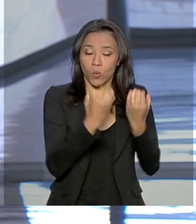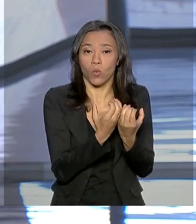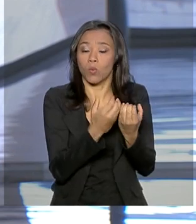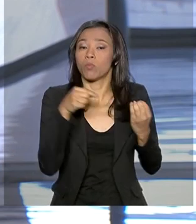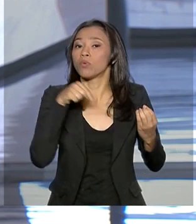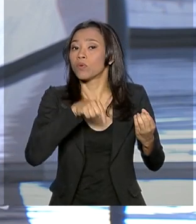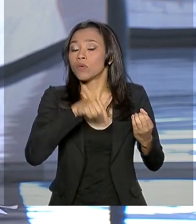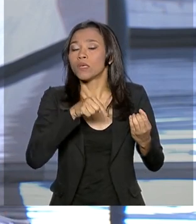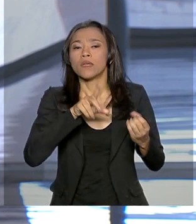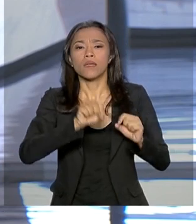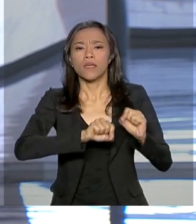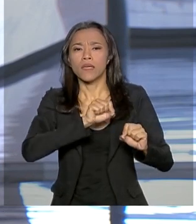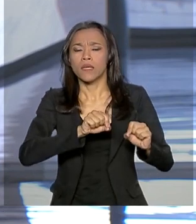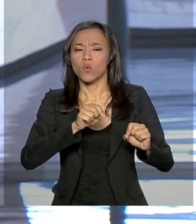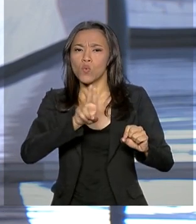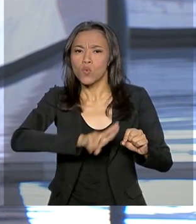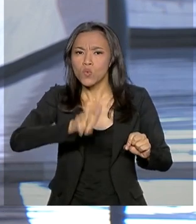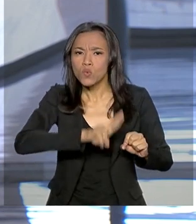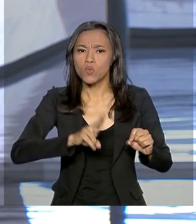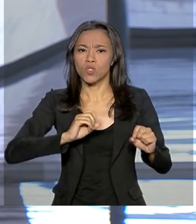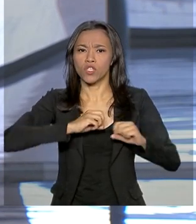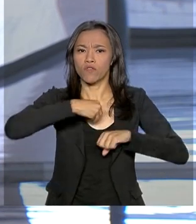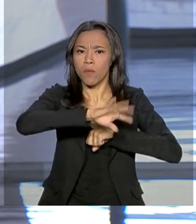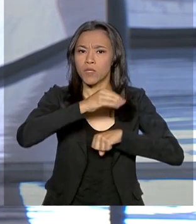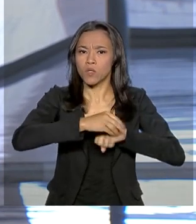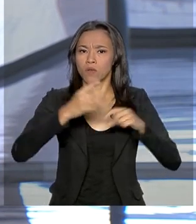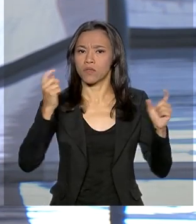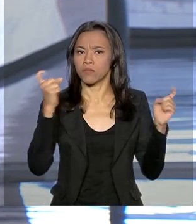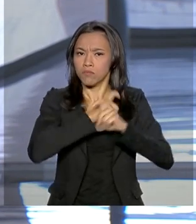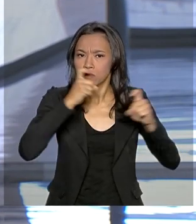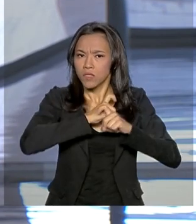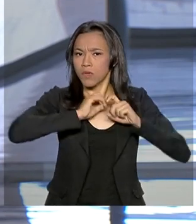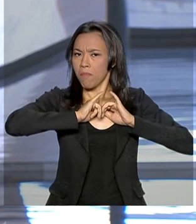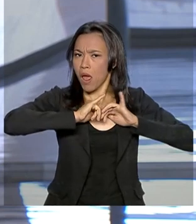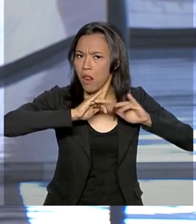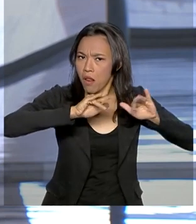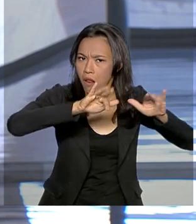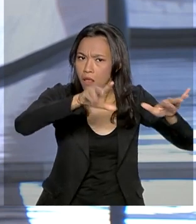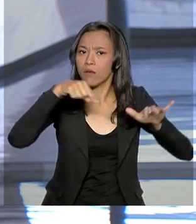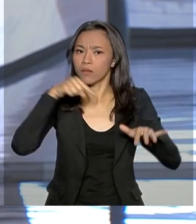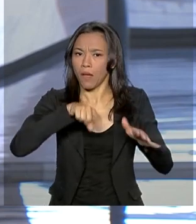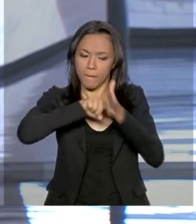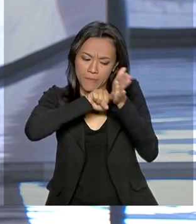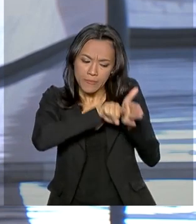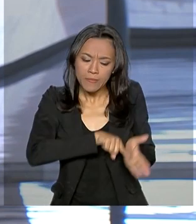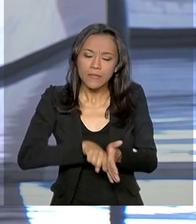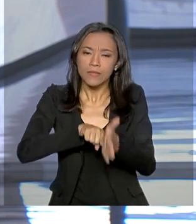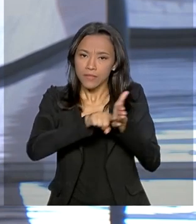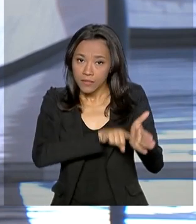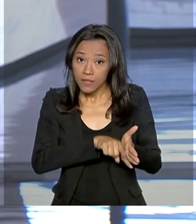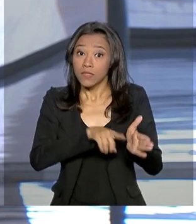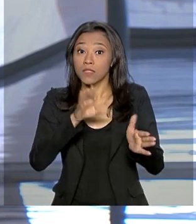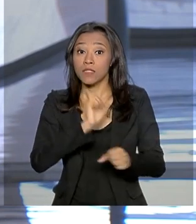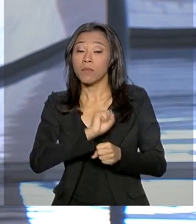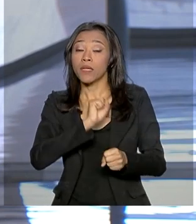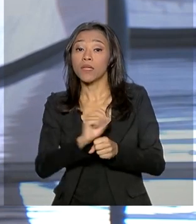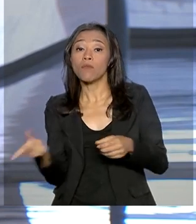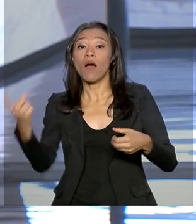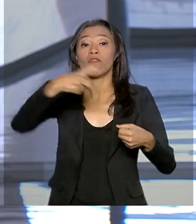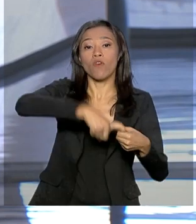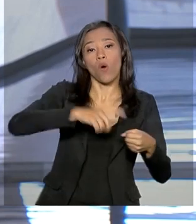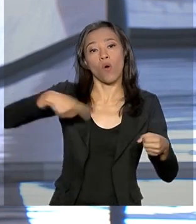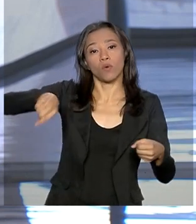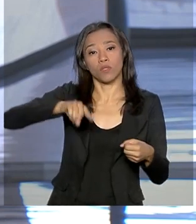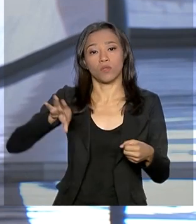o uso de notícias falsas. Esse colegiado deve ser instalado na volta do recesso parlamentar, ali, por volta do dia 6.